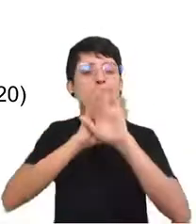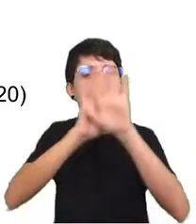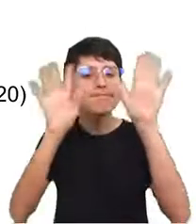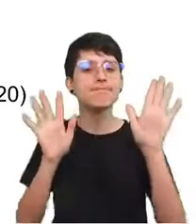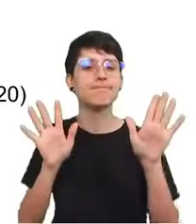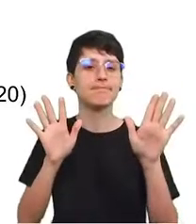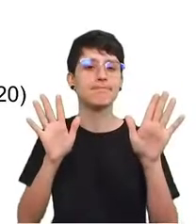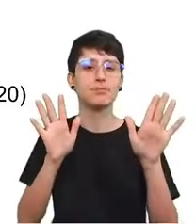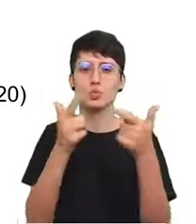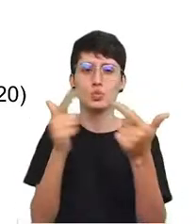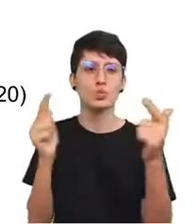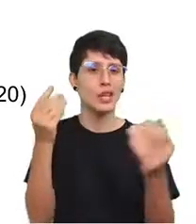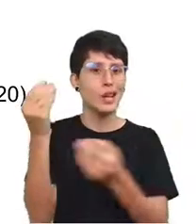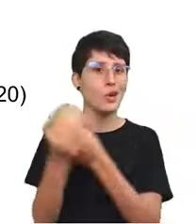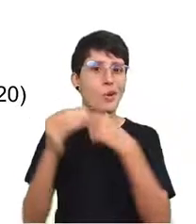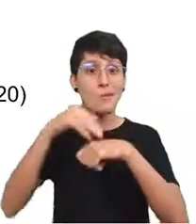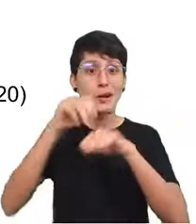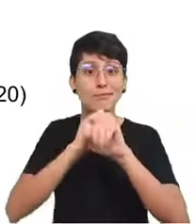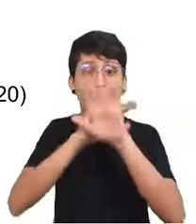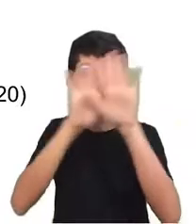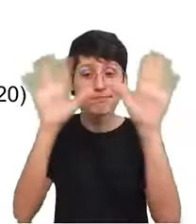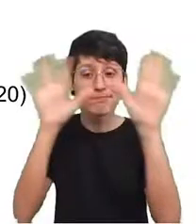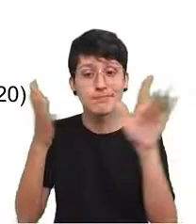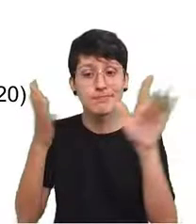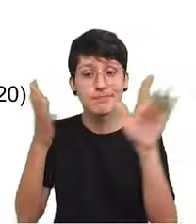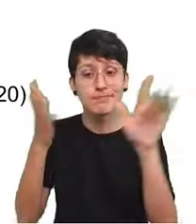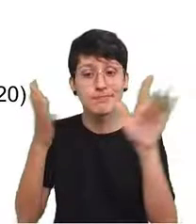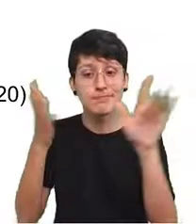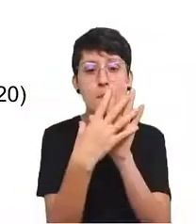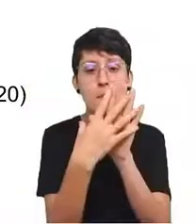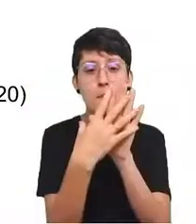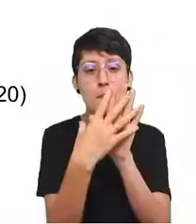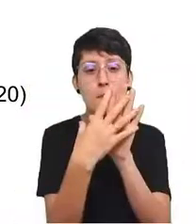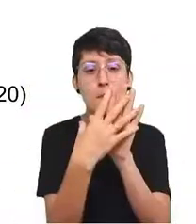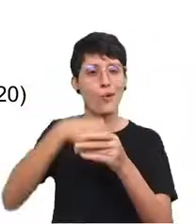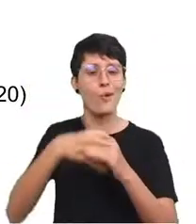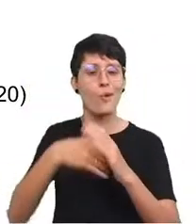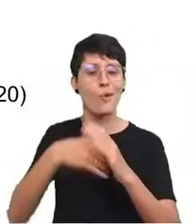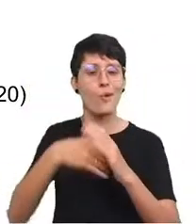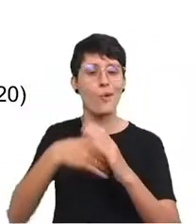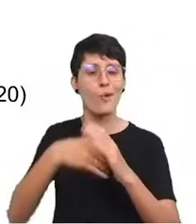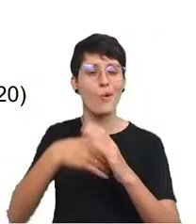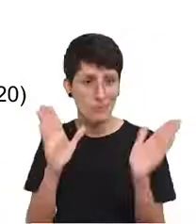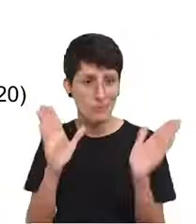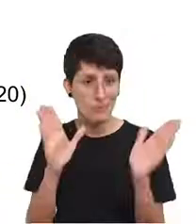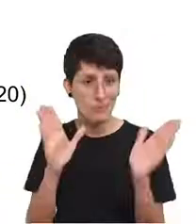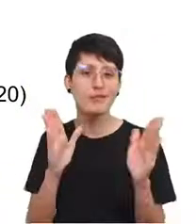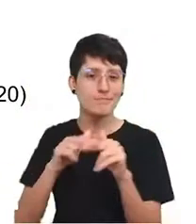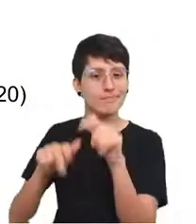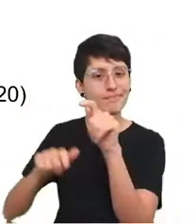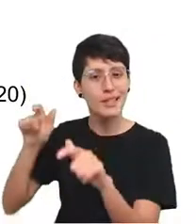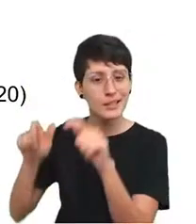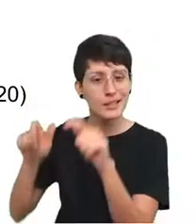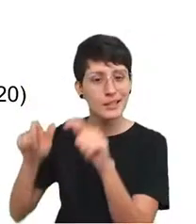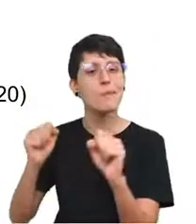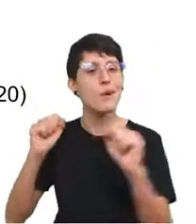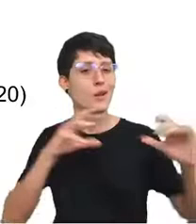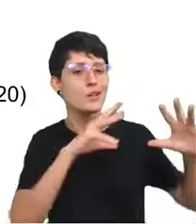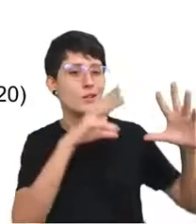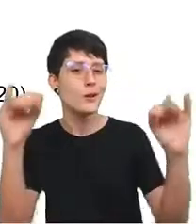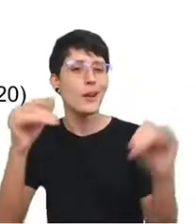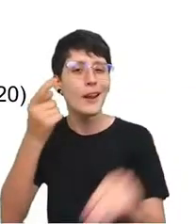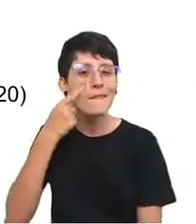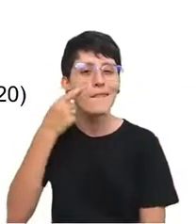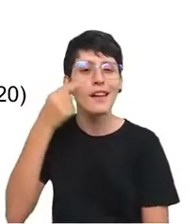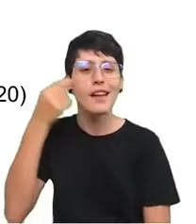ser mais transparente do que tornar os modelos em código aberto. assim as pessoas podem ver todas as opções que você fez na criação